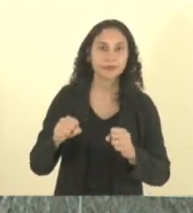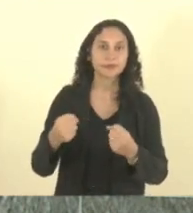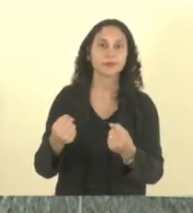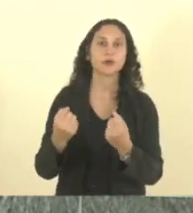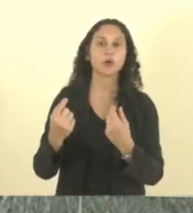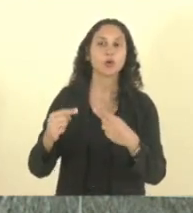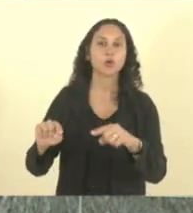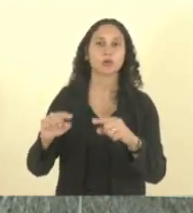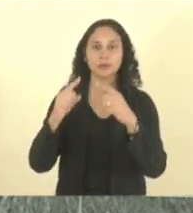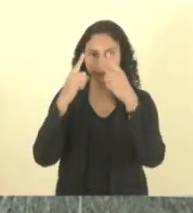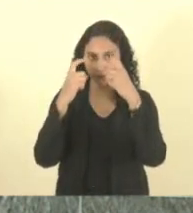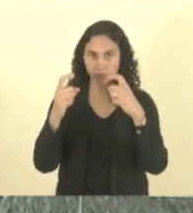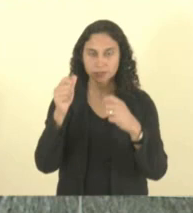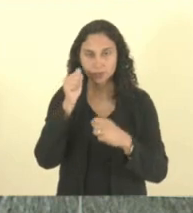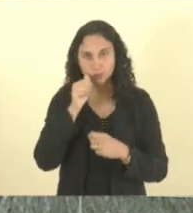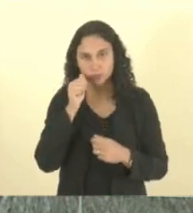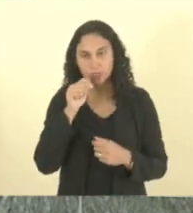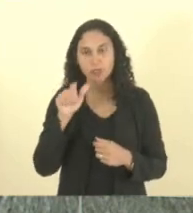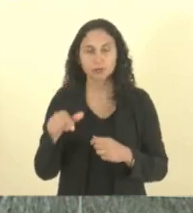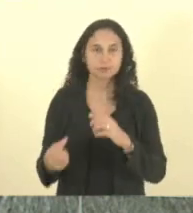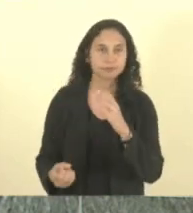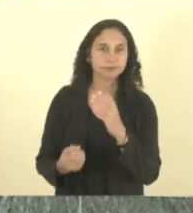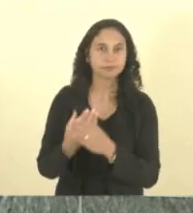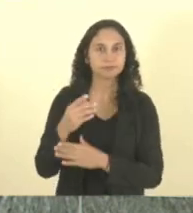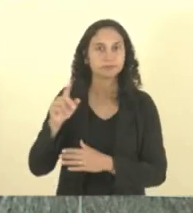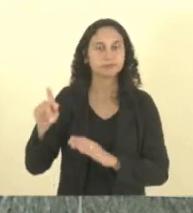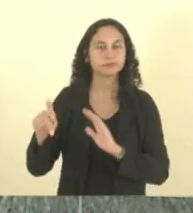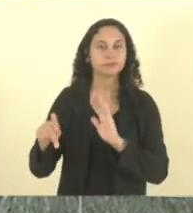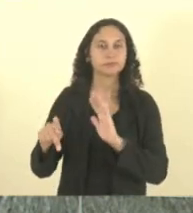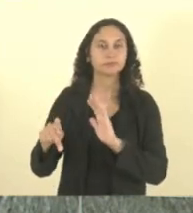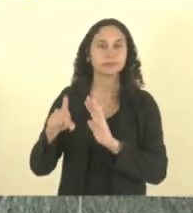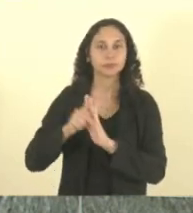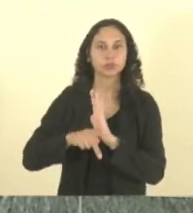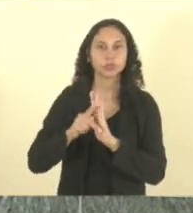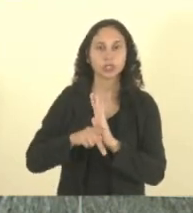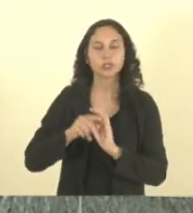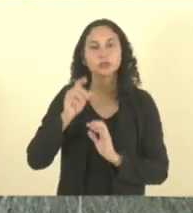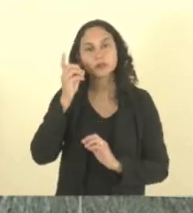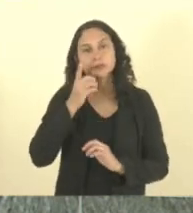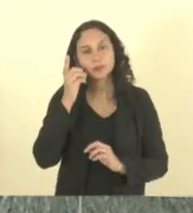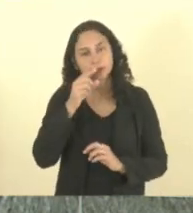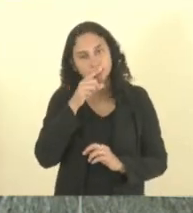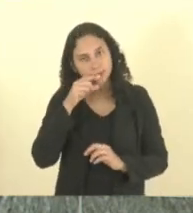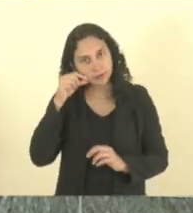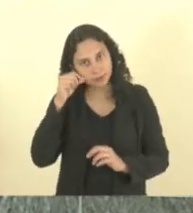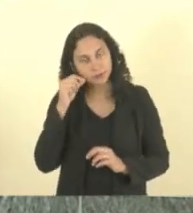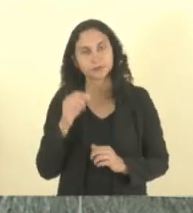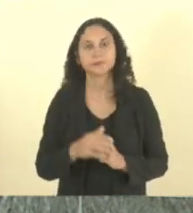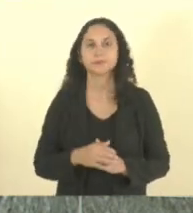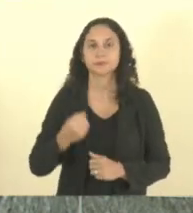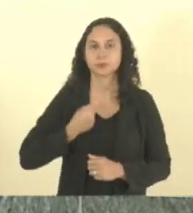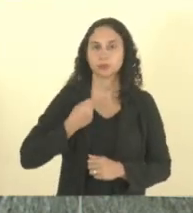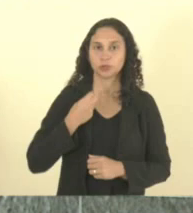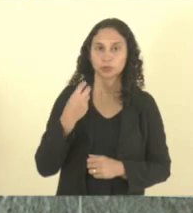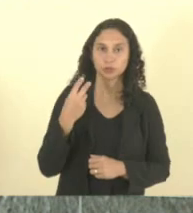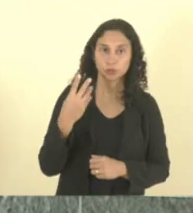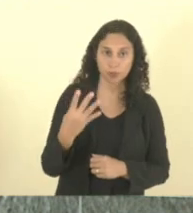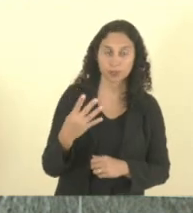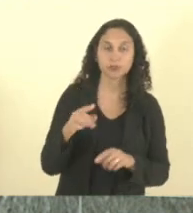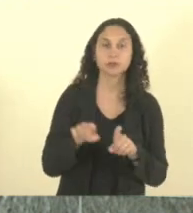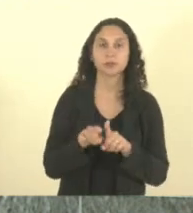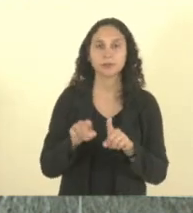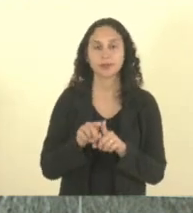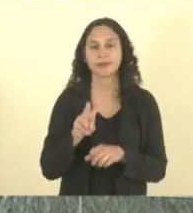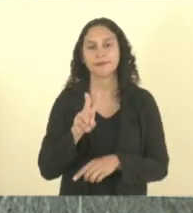contra as mulheres. de autoria da deputada Camila Valadão, eu estou avocando a matéria para a relatoria. Item 4 também, veto